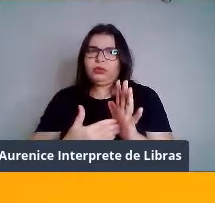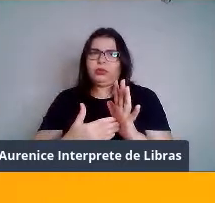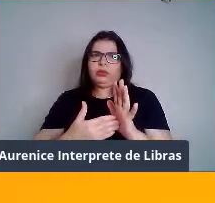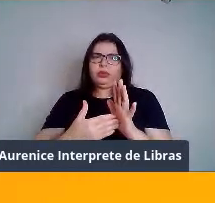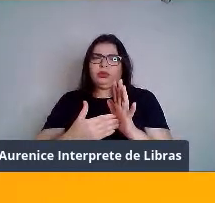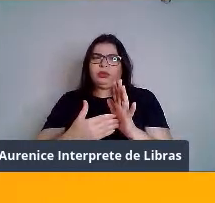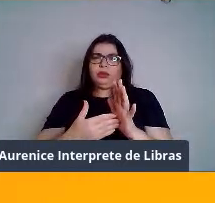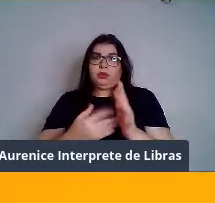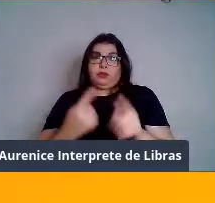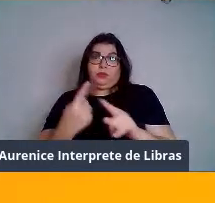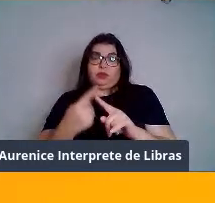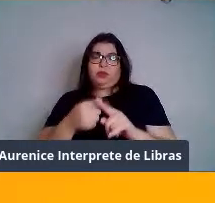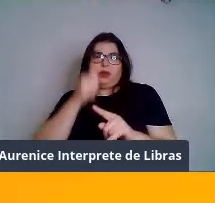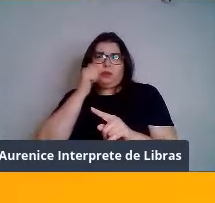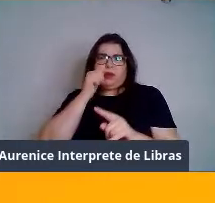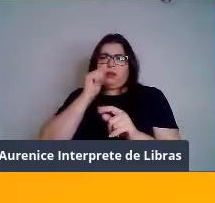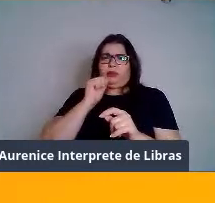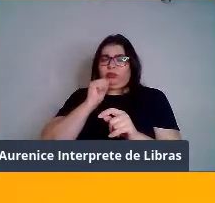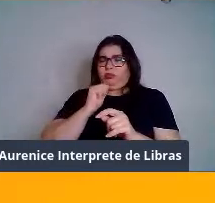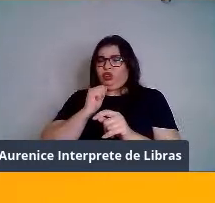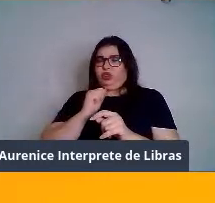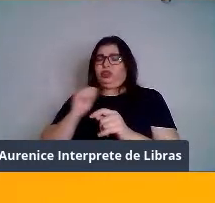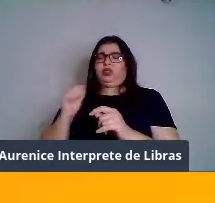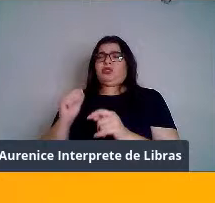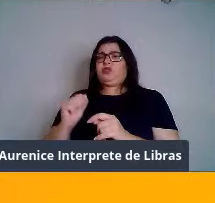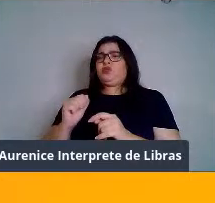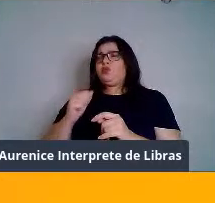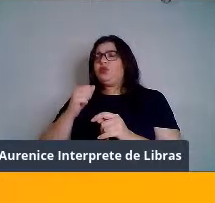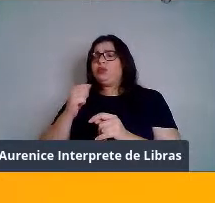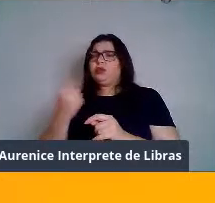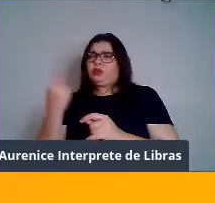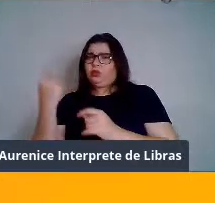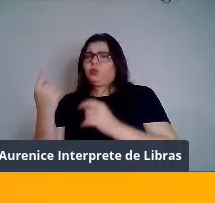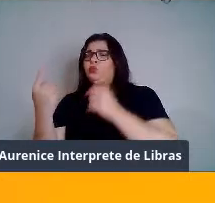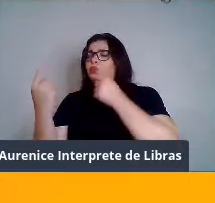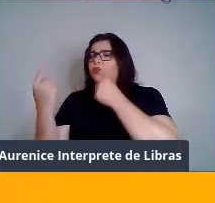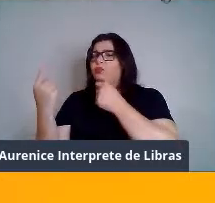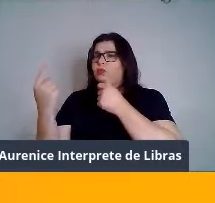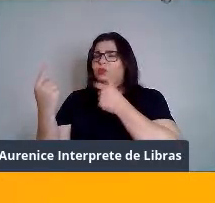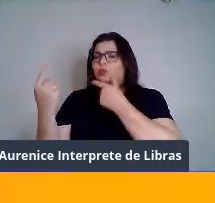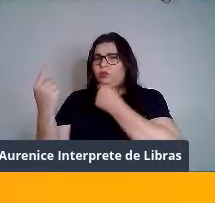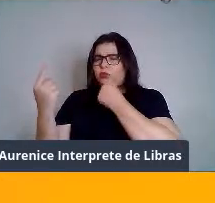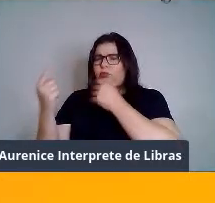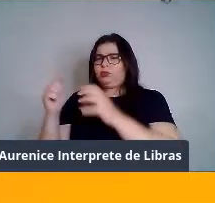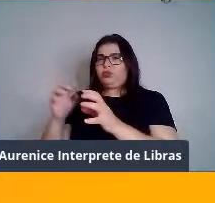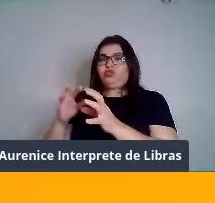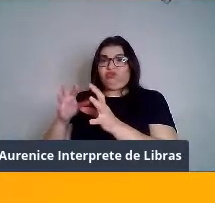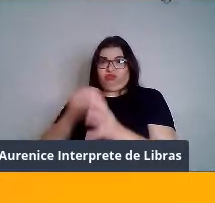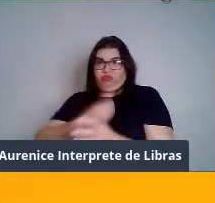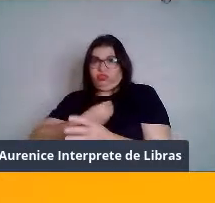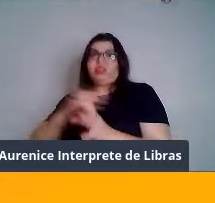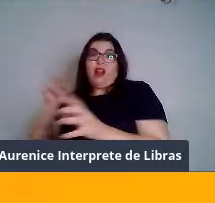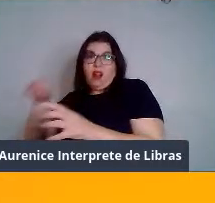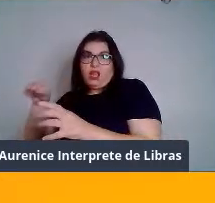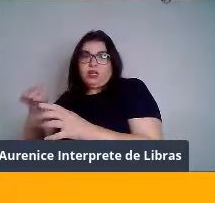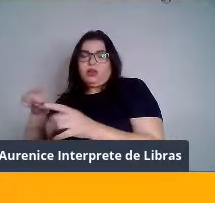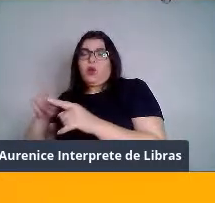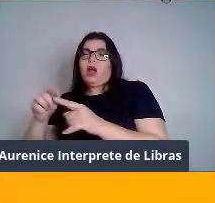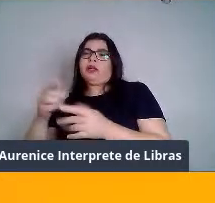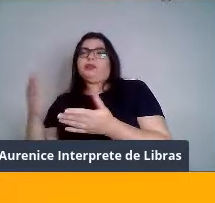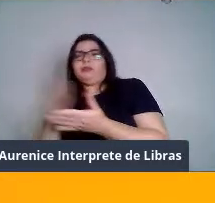harem, né, de um macho, e no outro ano está num harem de outro. Então, ela, né, como indivíduo, não é